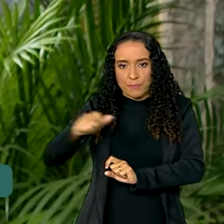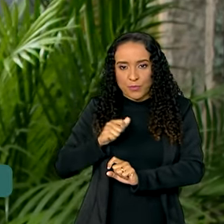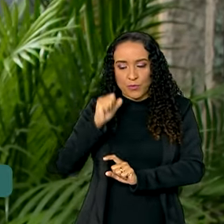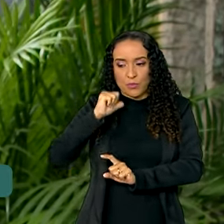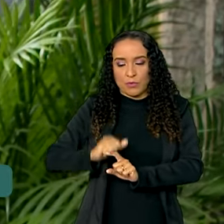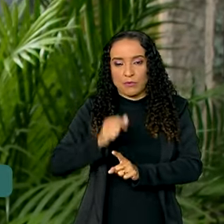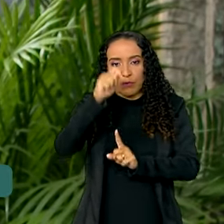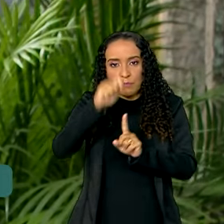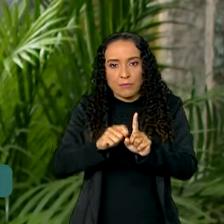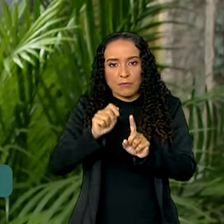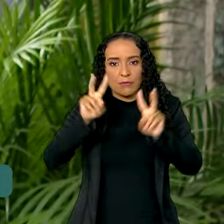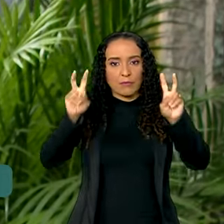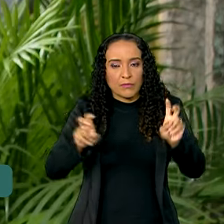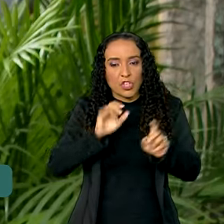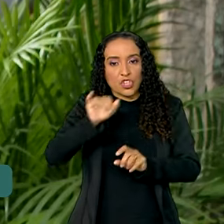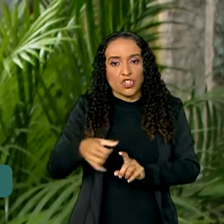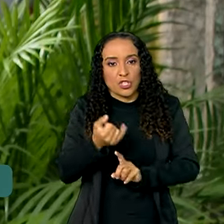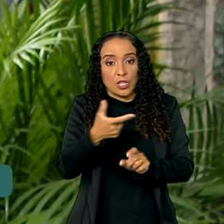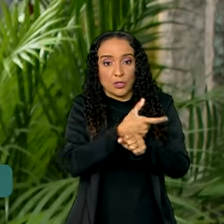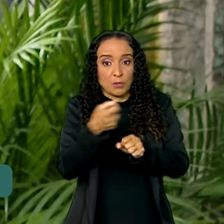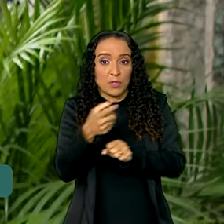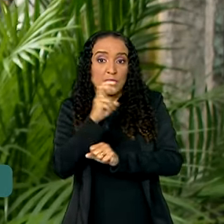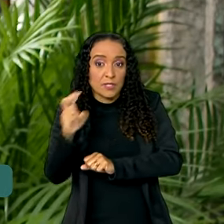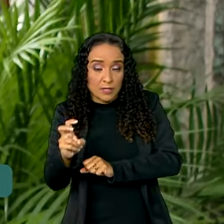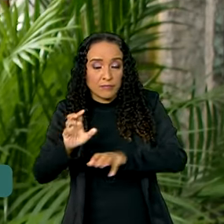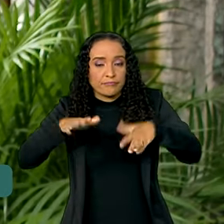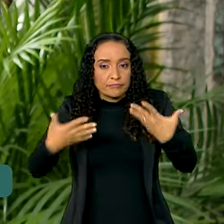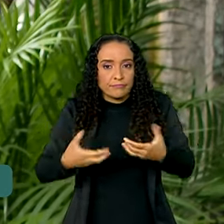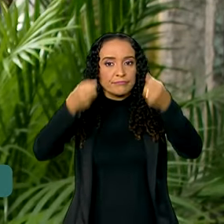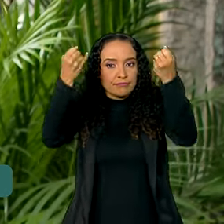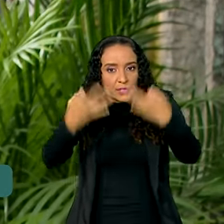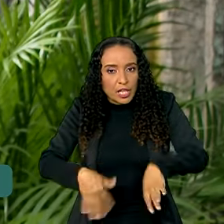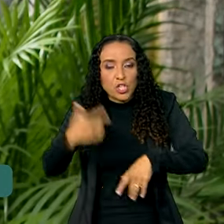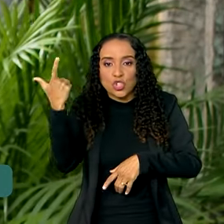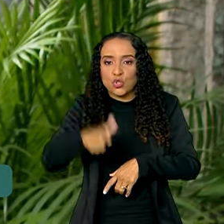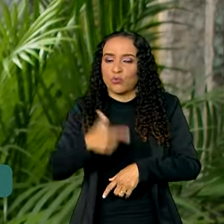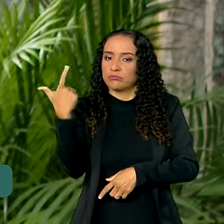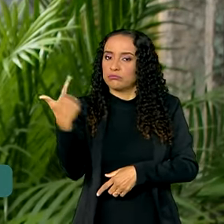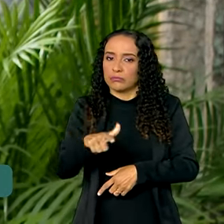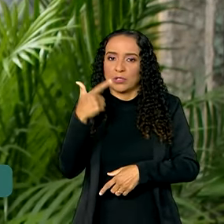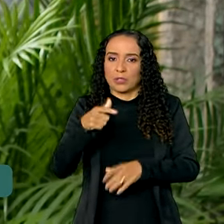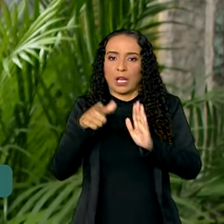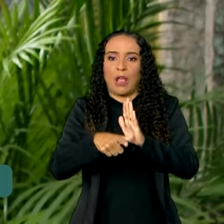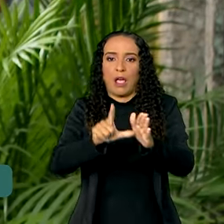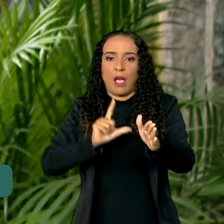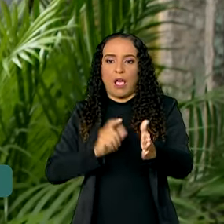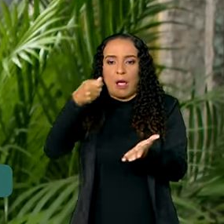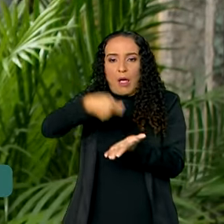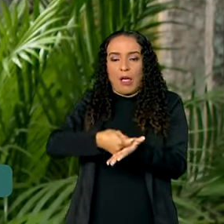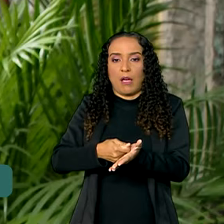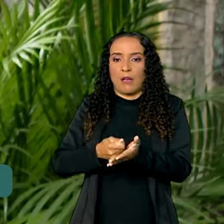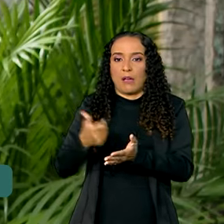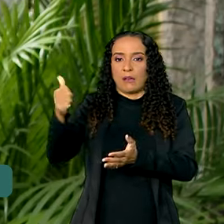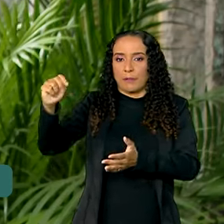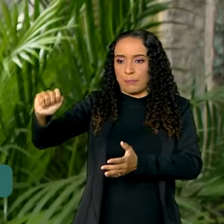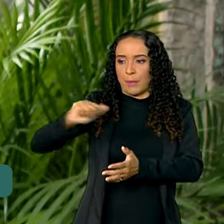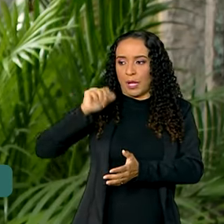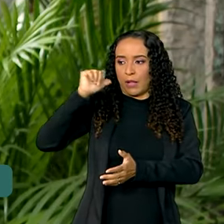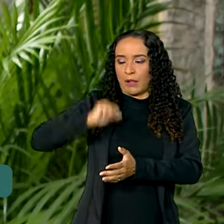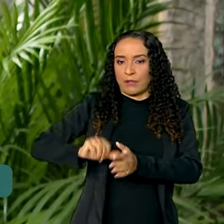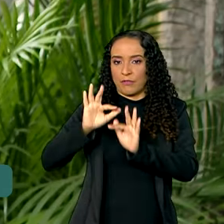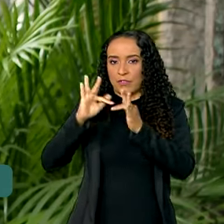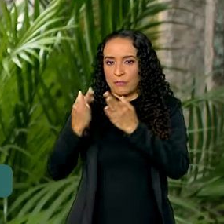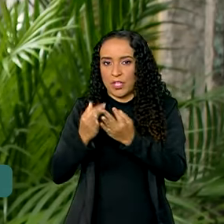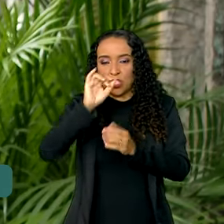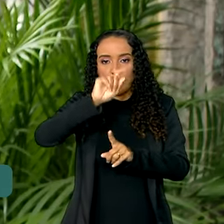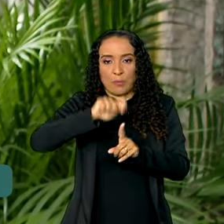referente a janeiro de 2025. Então, reforçando, não existe antecipação do benefício de janeiro